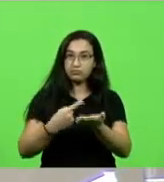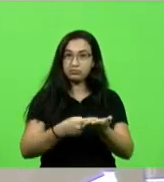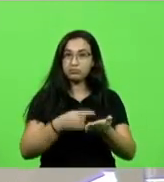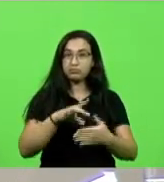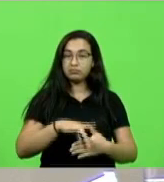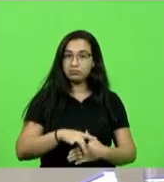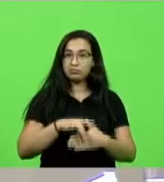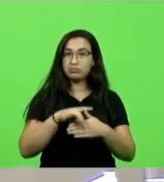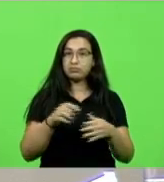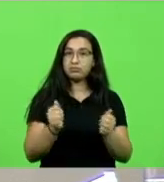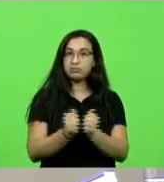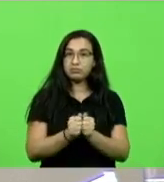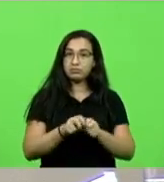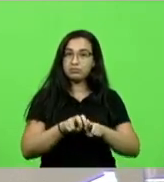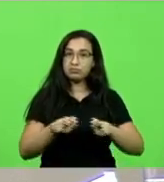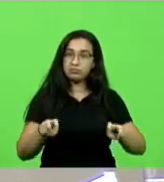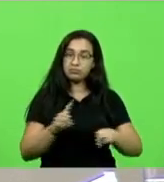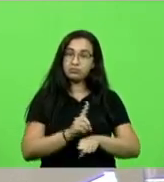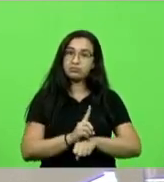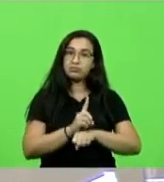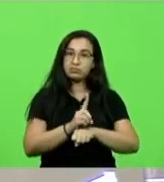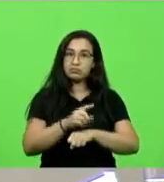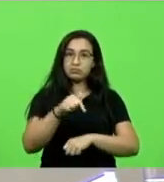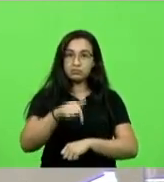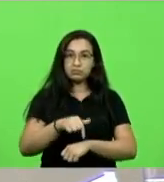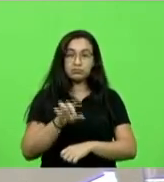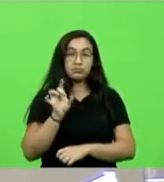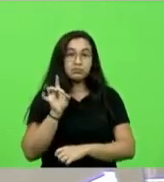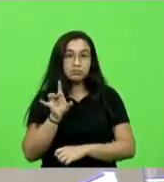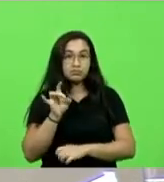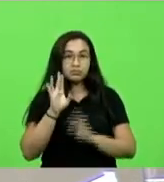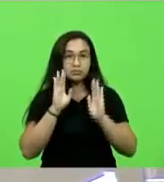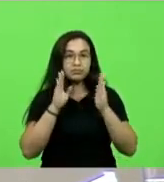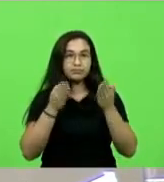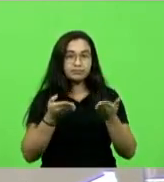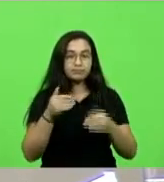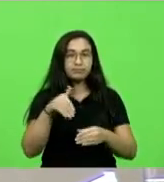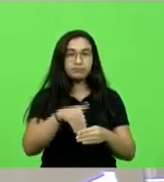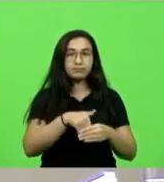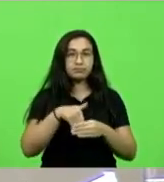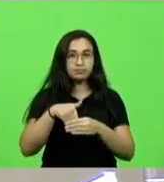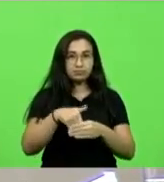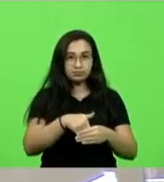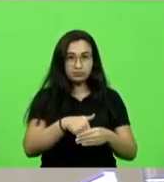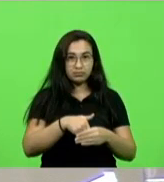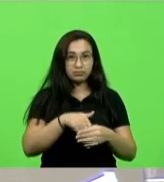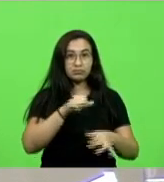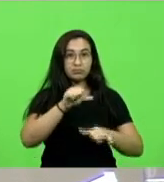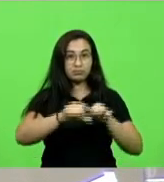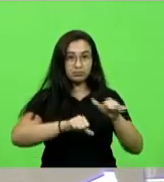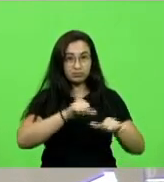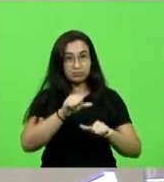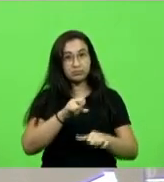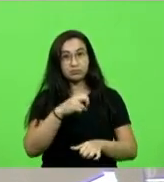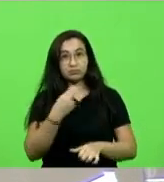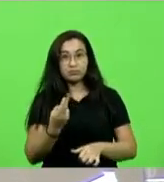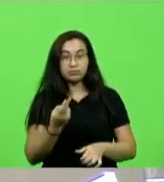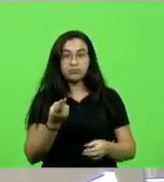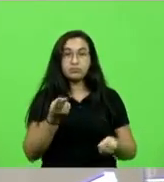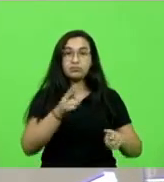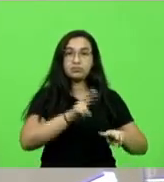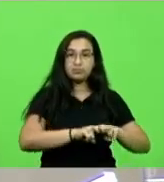a mesa diretora desta Casa, exclusivamente a votação acerca da revogação ou não da prisão